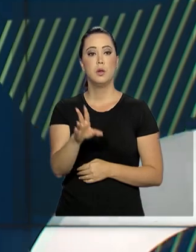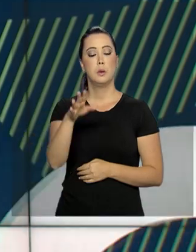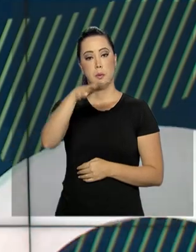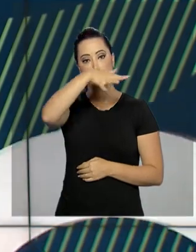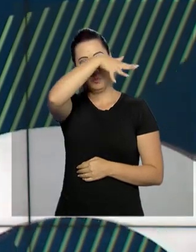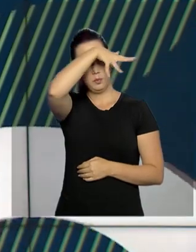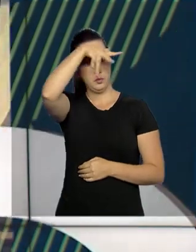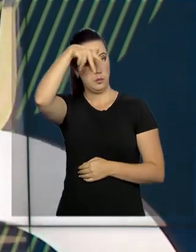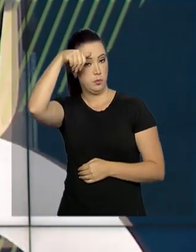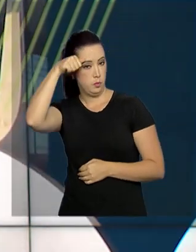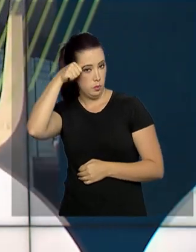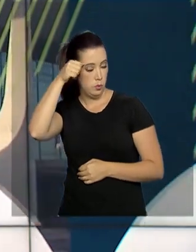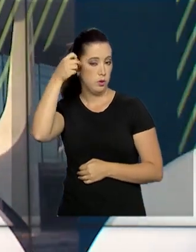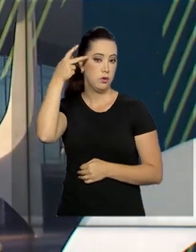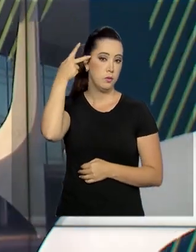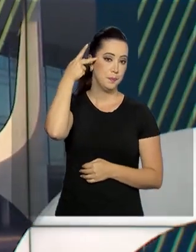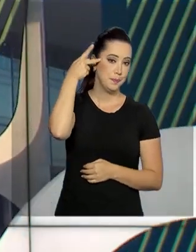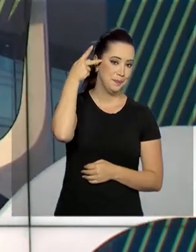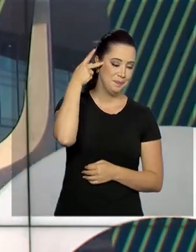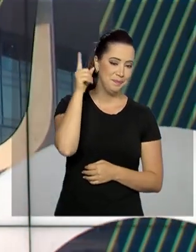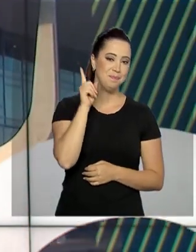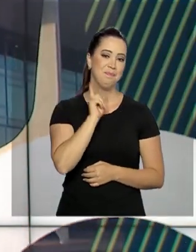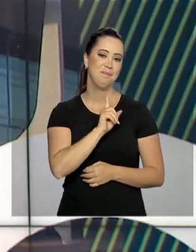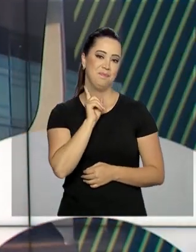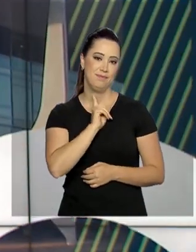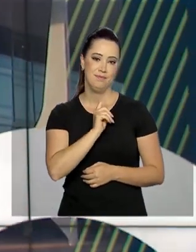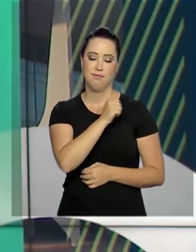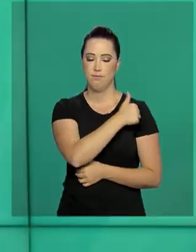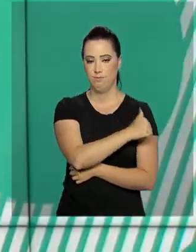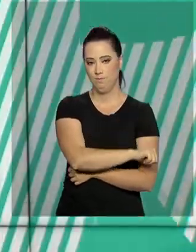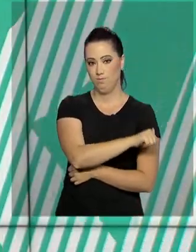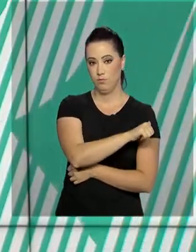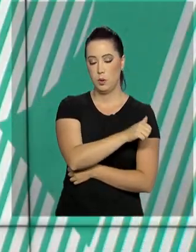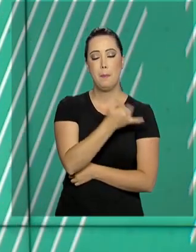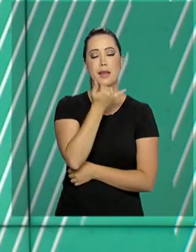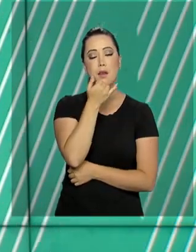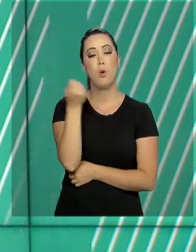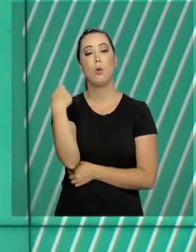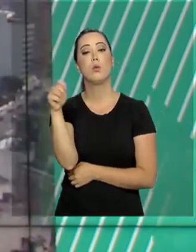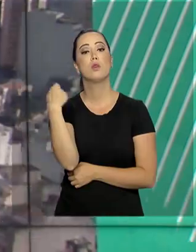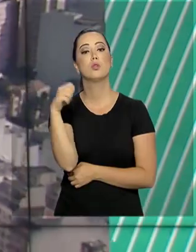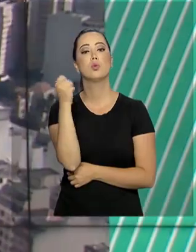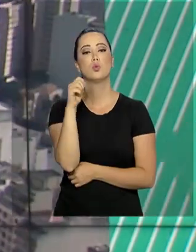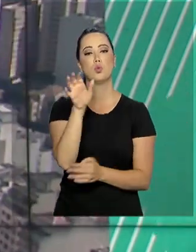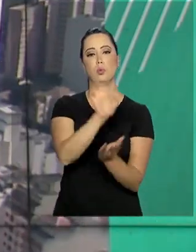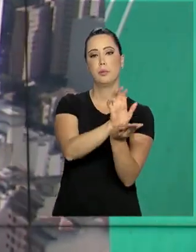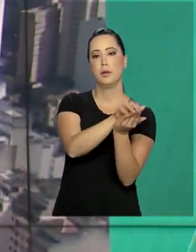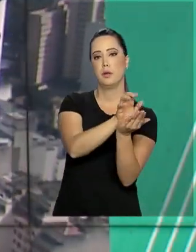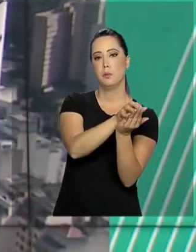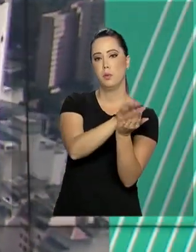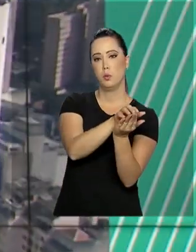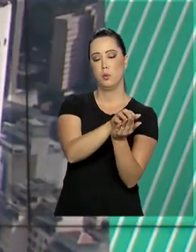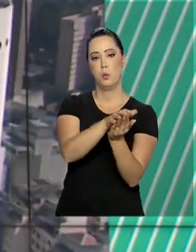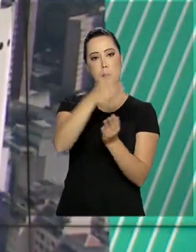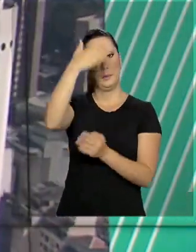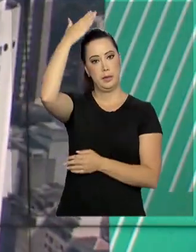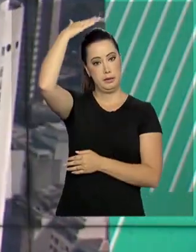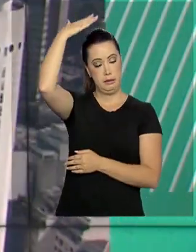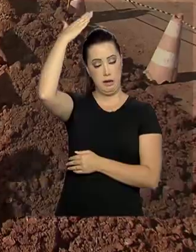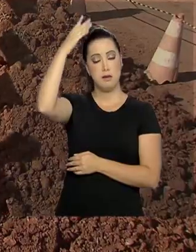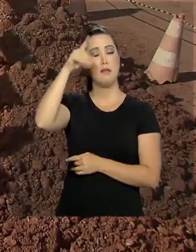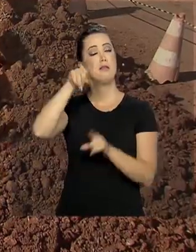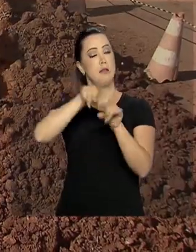são dos estados de Mato Grosso, São Paulo, Minas Gerais, Rio Grande do Sul, Pernambuco, Paraná e Santa Catarina.